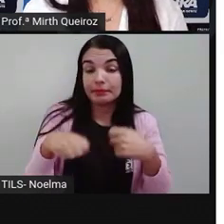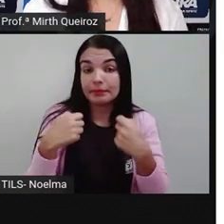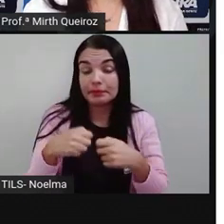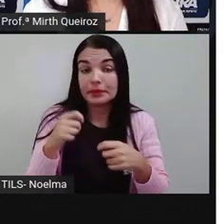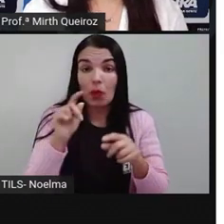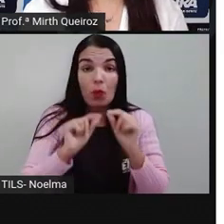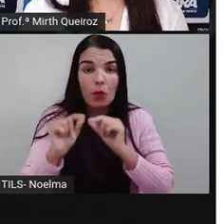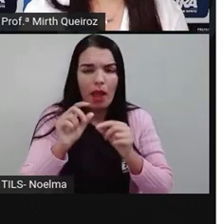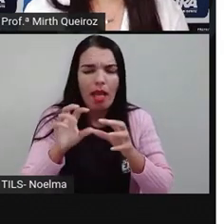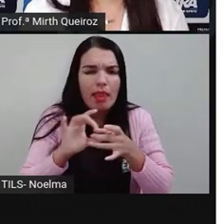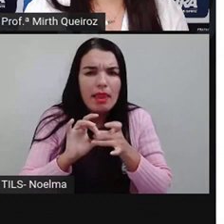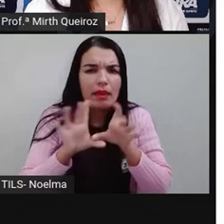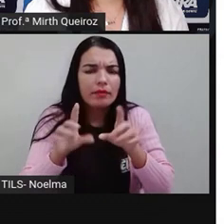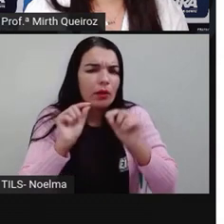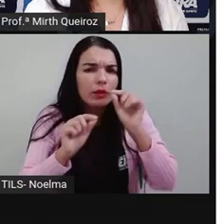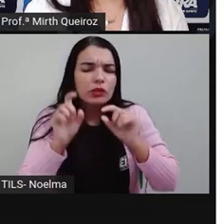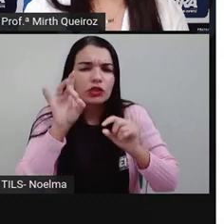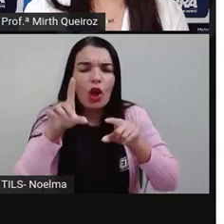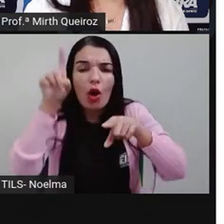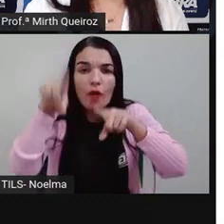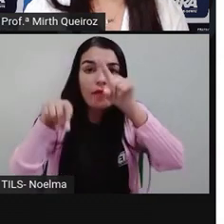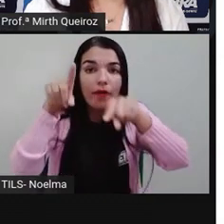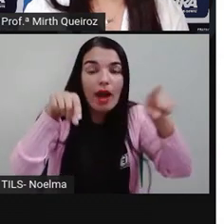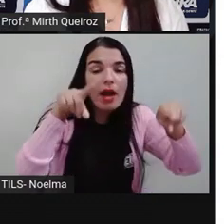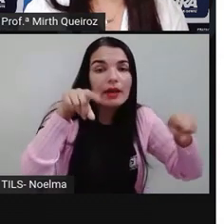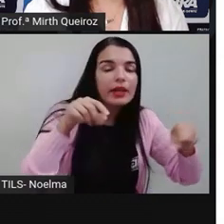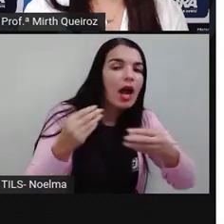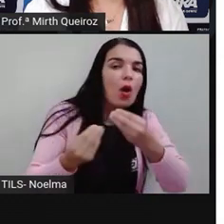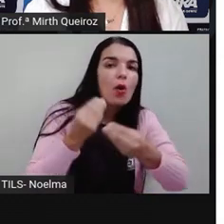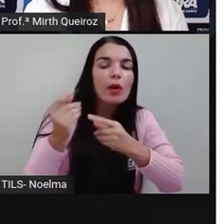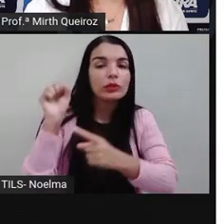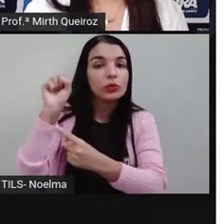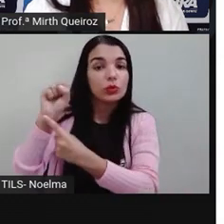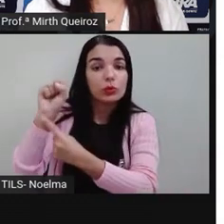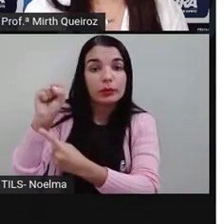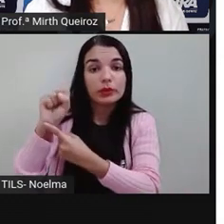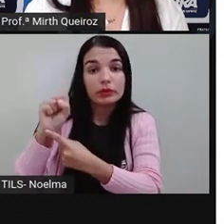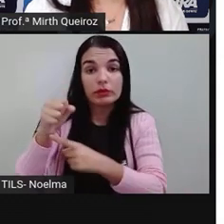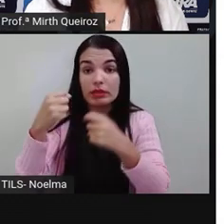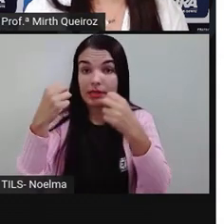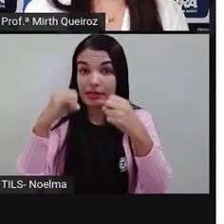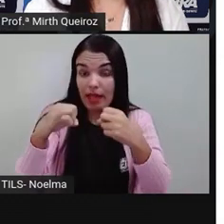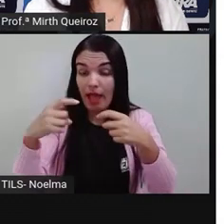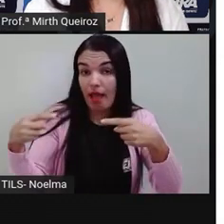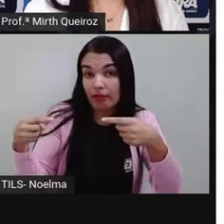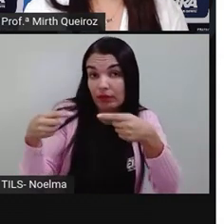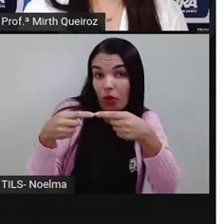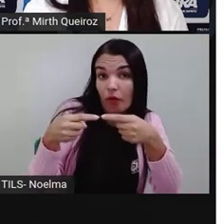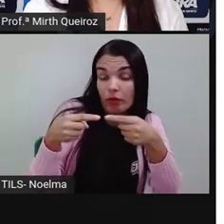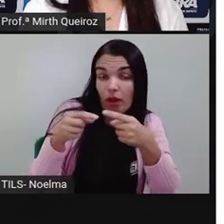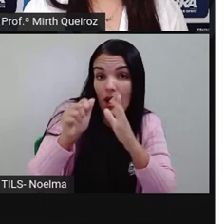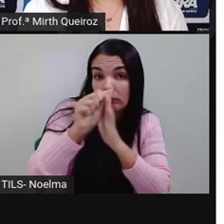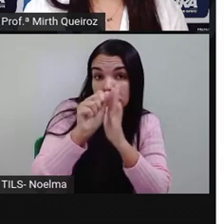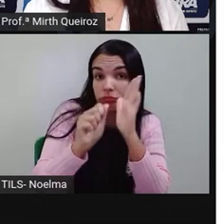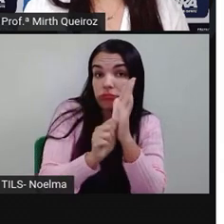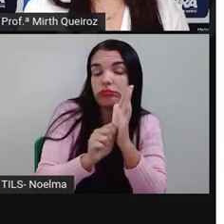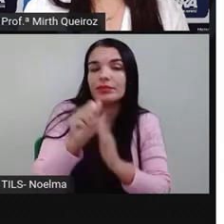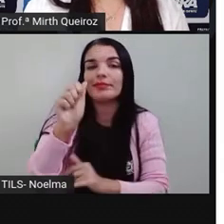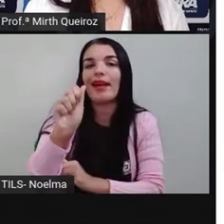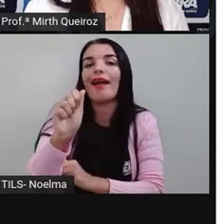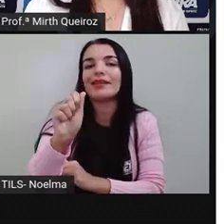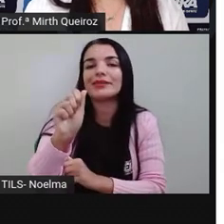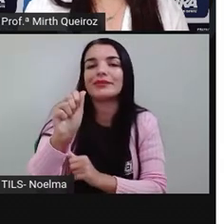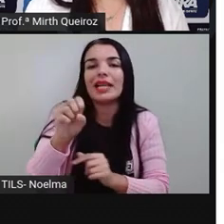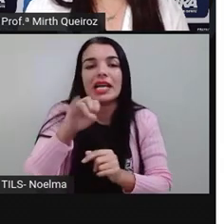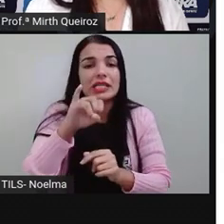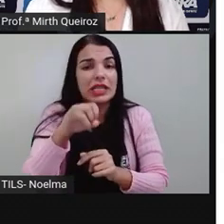é permitido, só varia aí quando o substantivo estiver ligado aí com o artigo A. Se